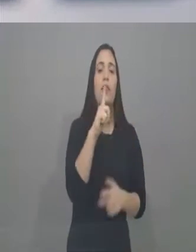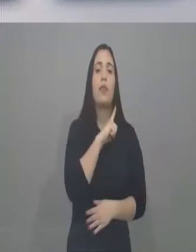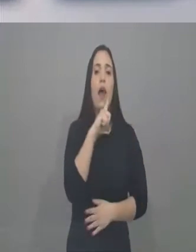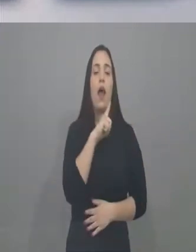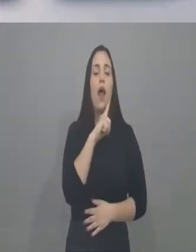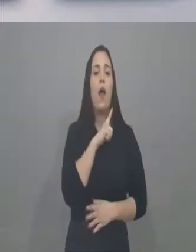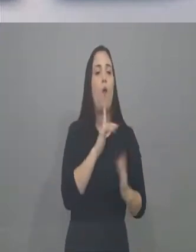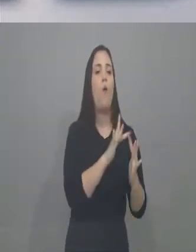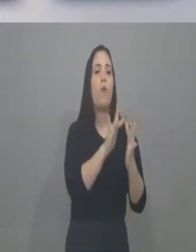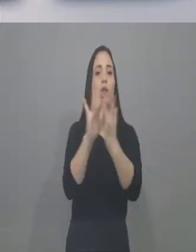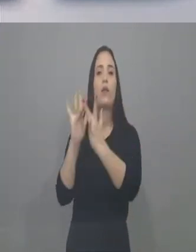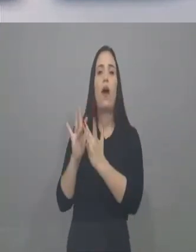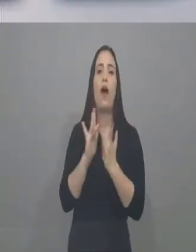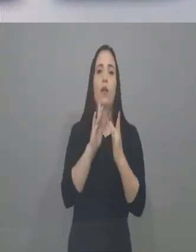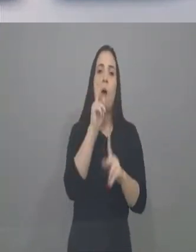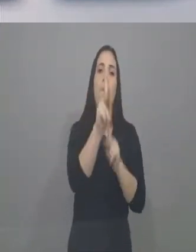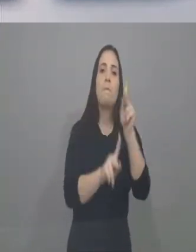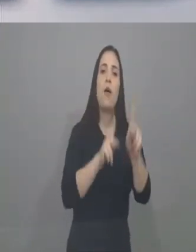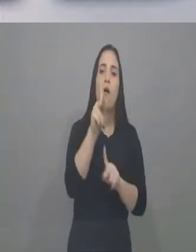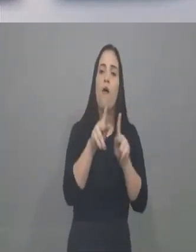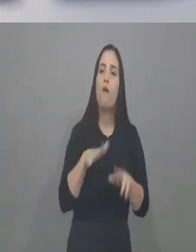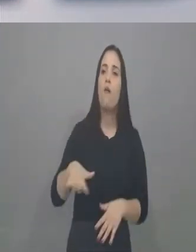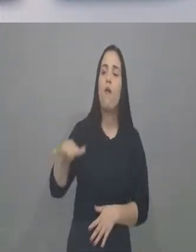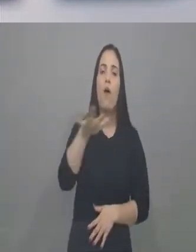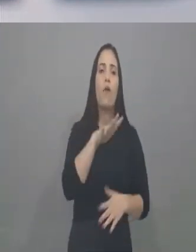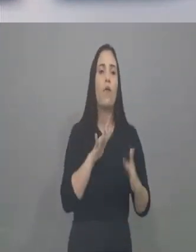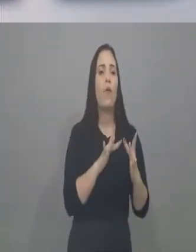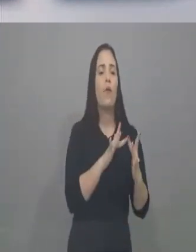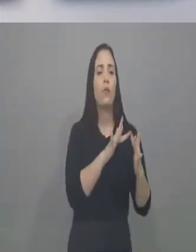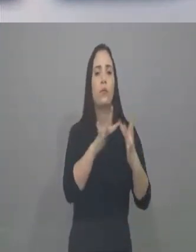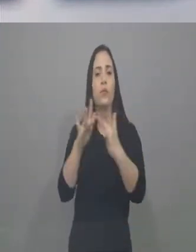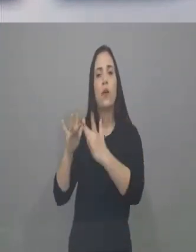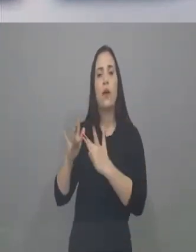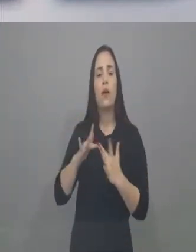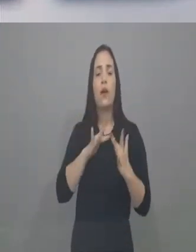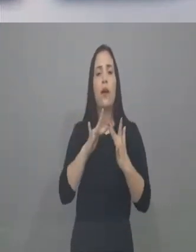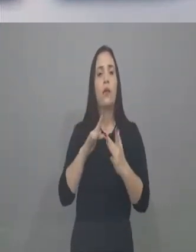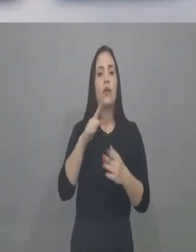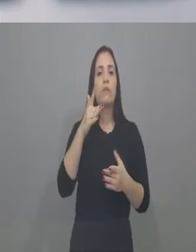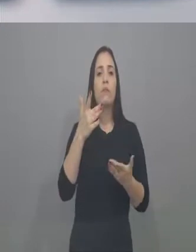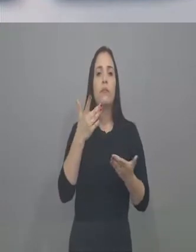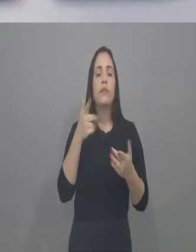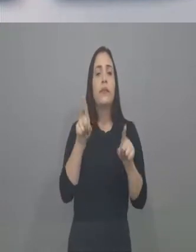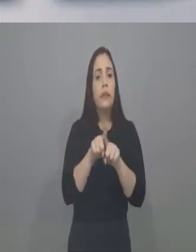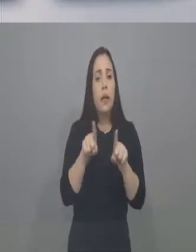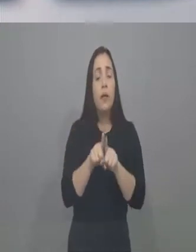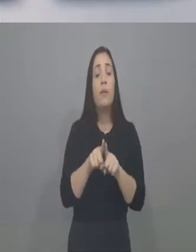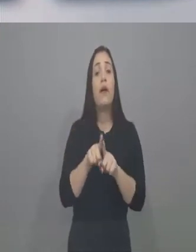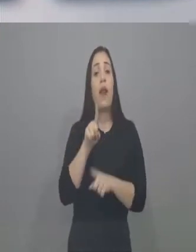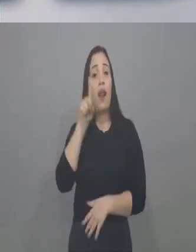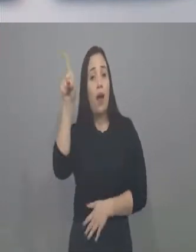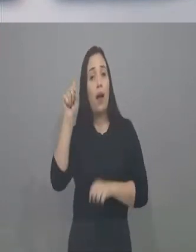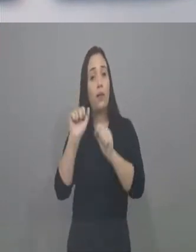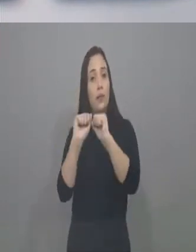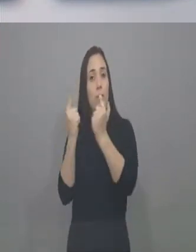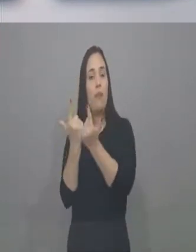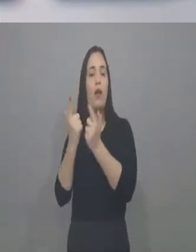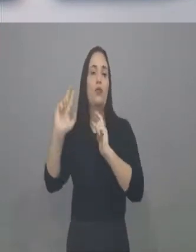próximo da população. Ele está junto ali com o eleitor. E a Assembleia é outro